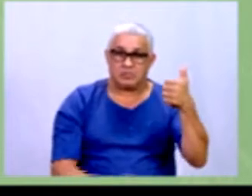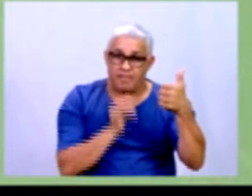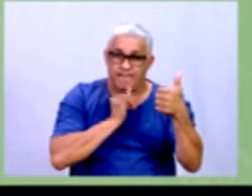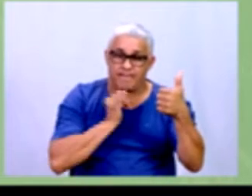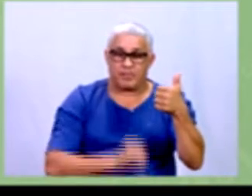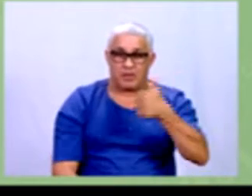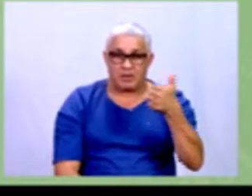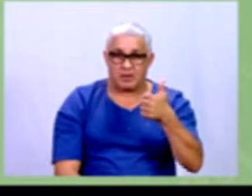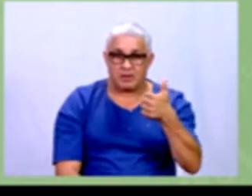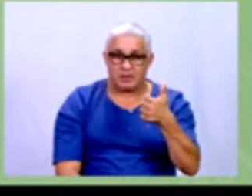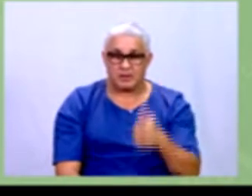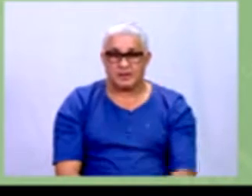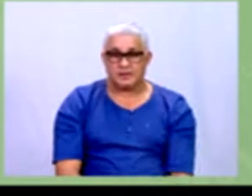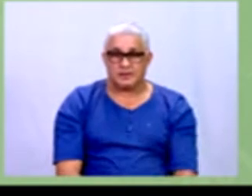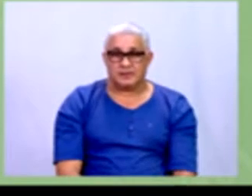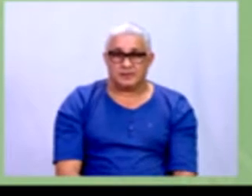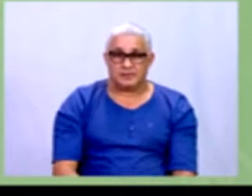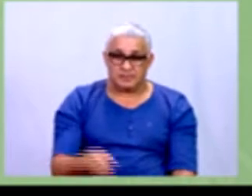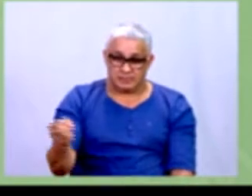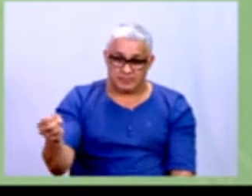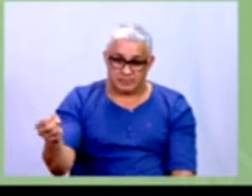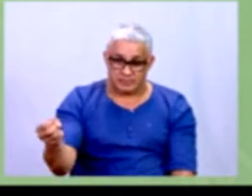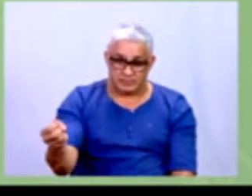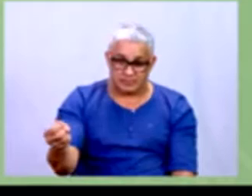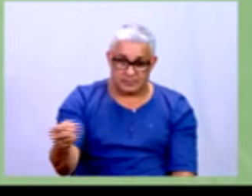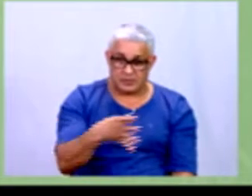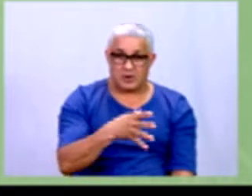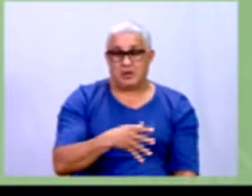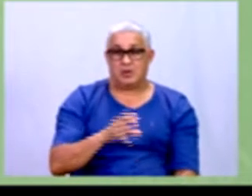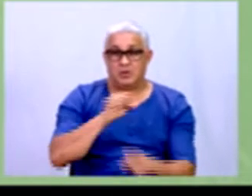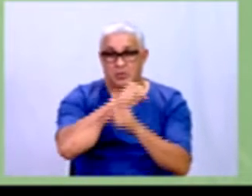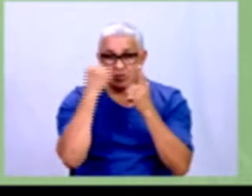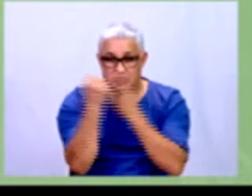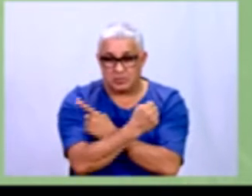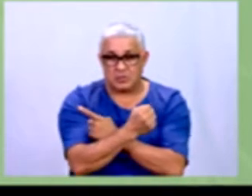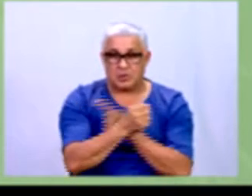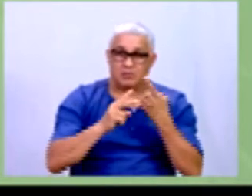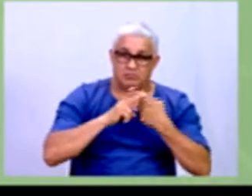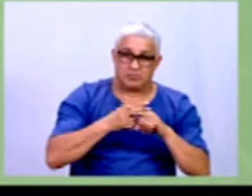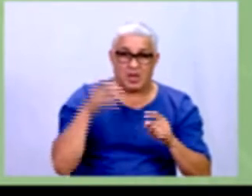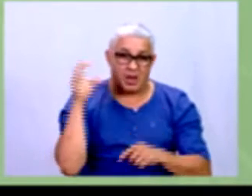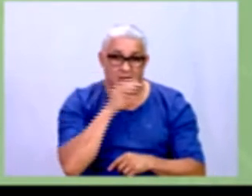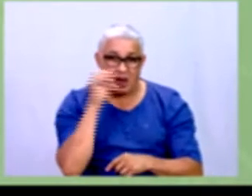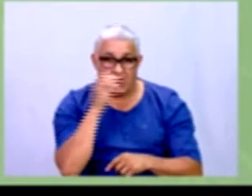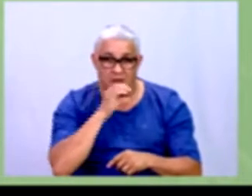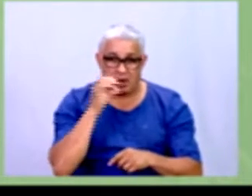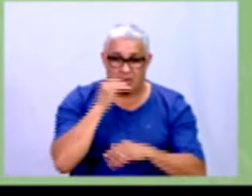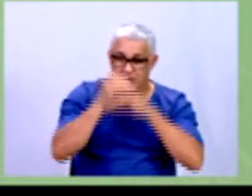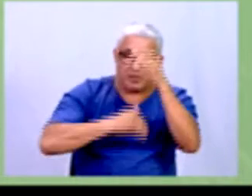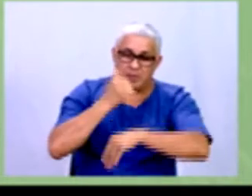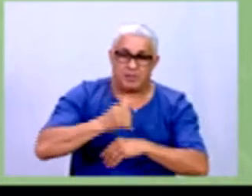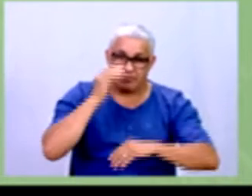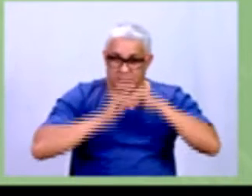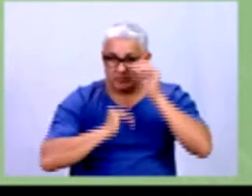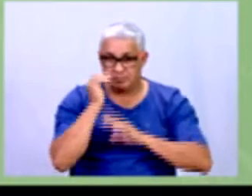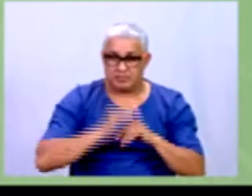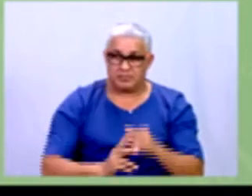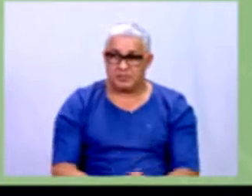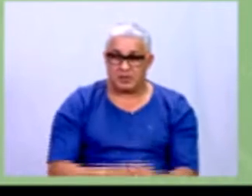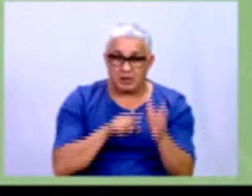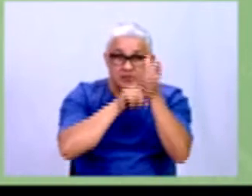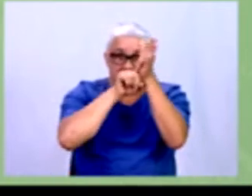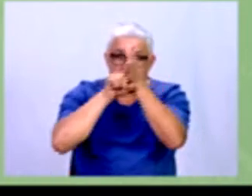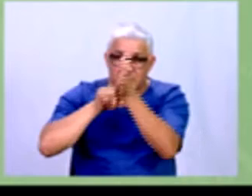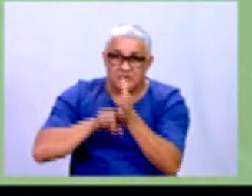diz, a nova classe média investe em ferramentas rápidas de ascensão profissional. Aí foi feita uma